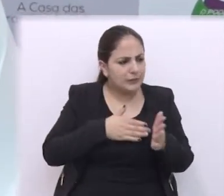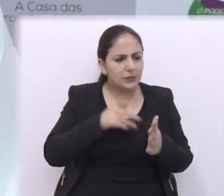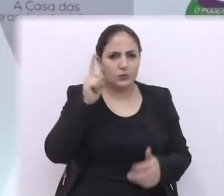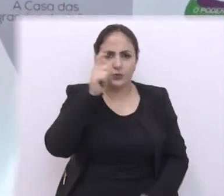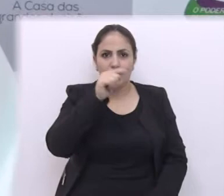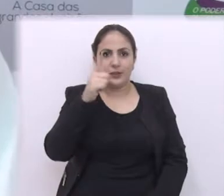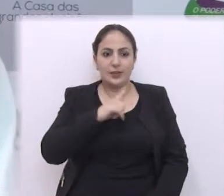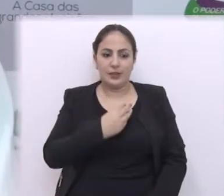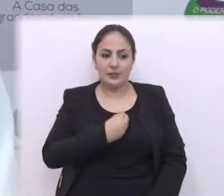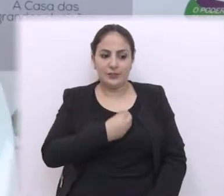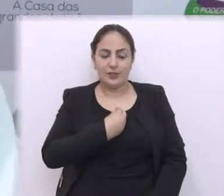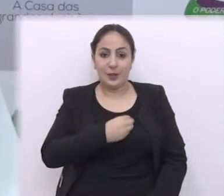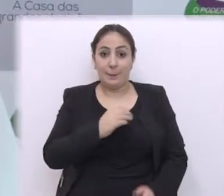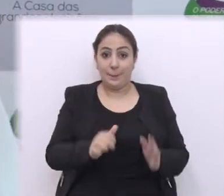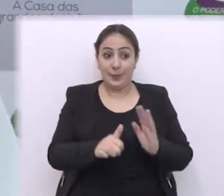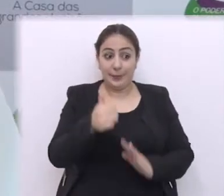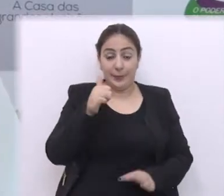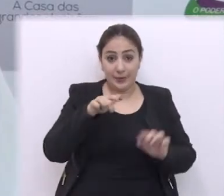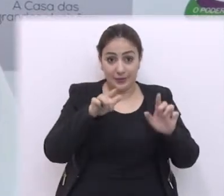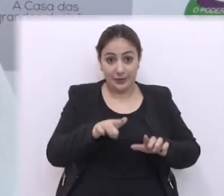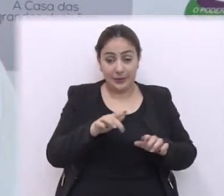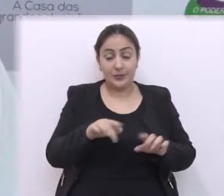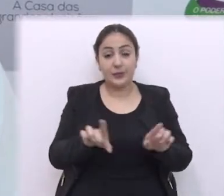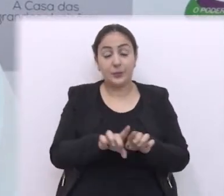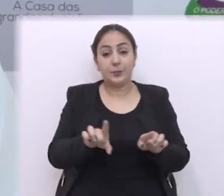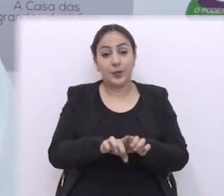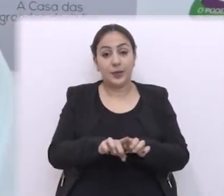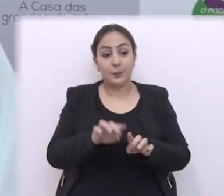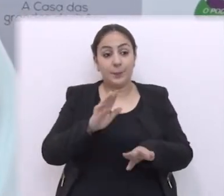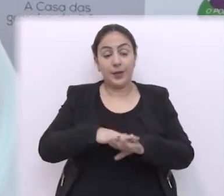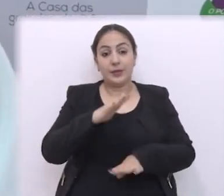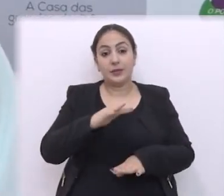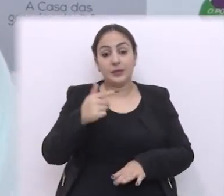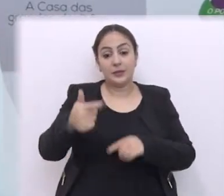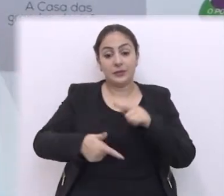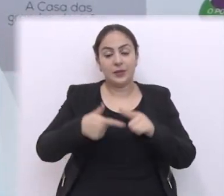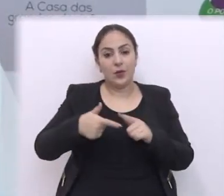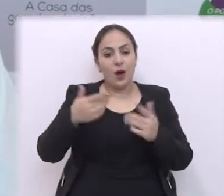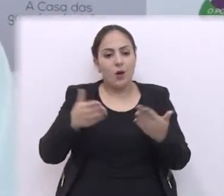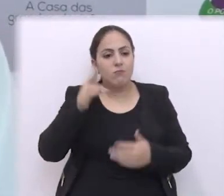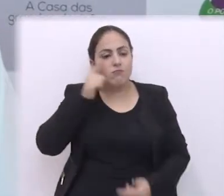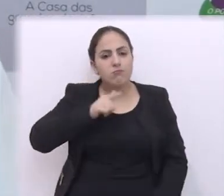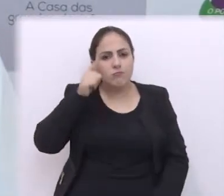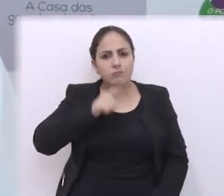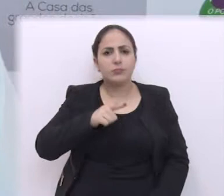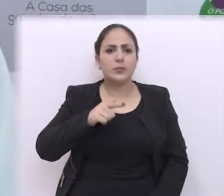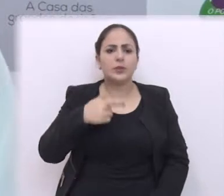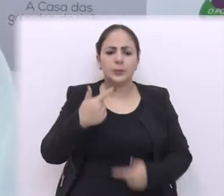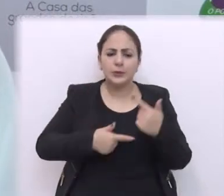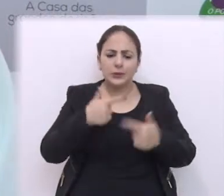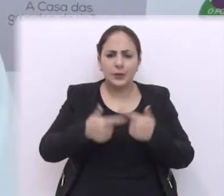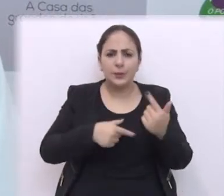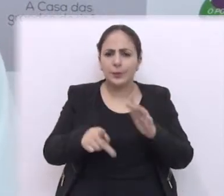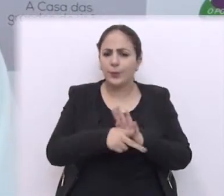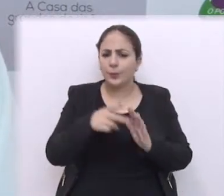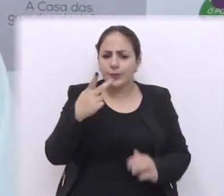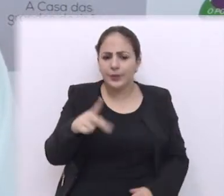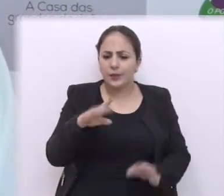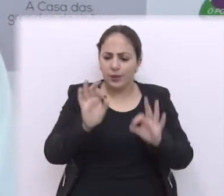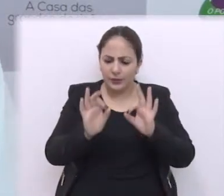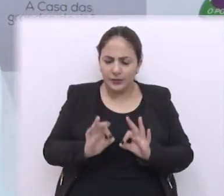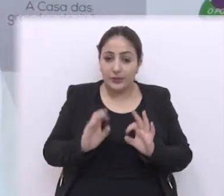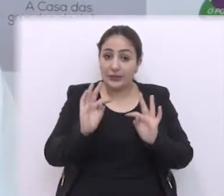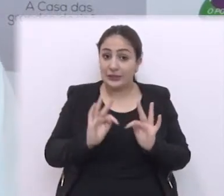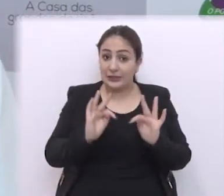na primeira divisão e quanto mais na segunda divisão então agora com eles com essa conquista com essa vitória com o trabalho